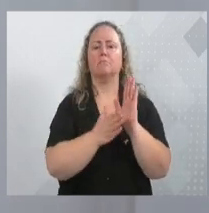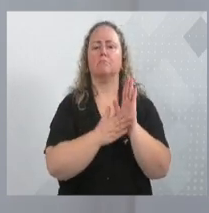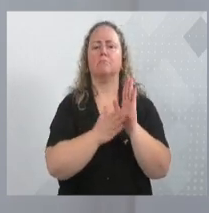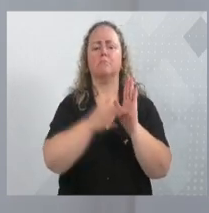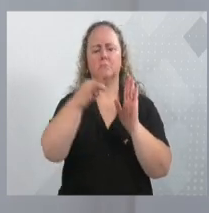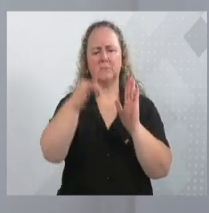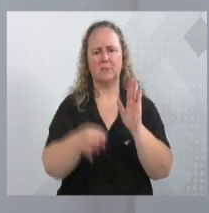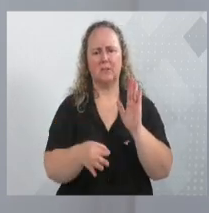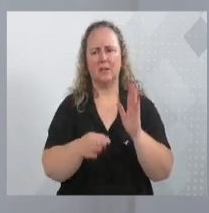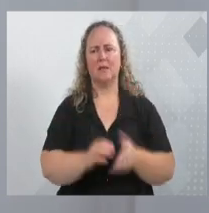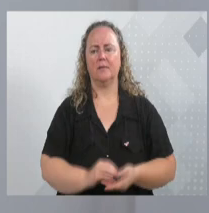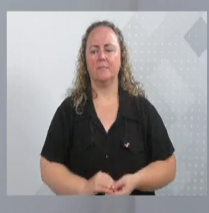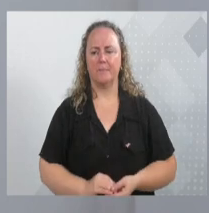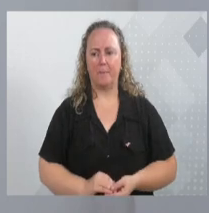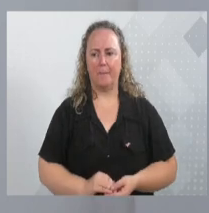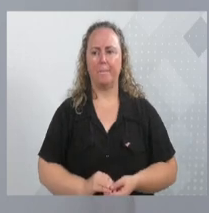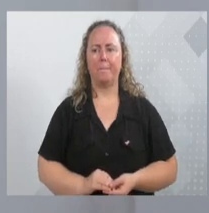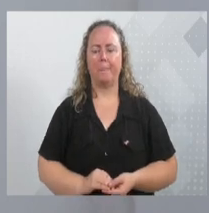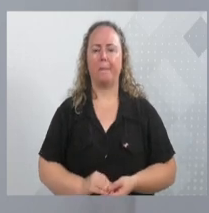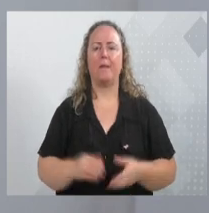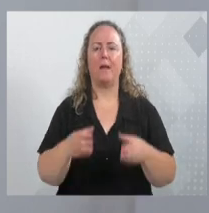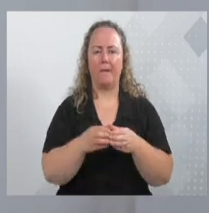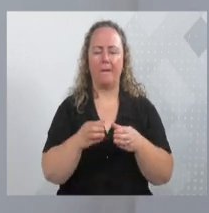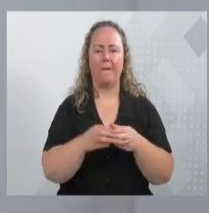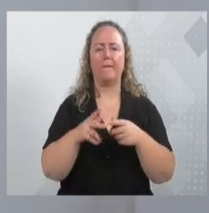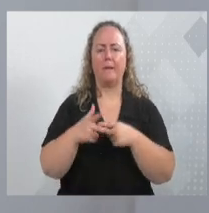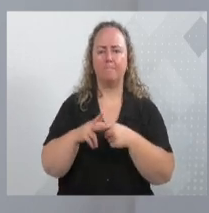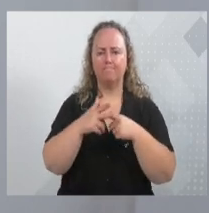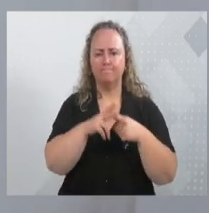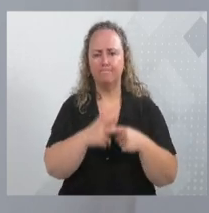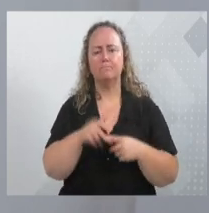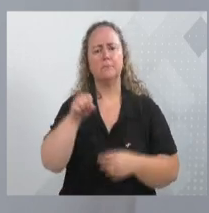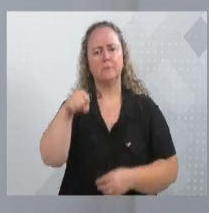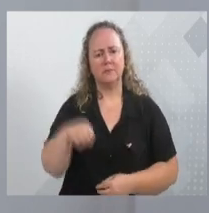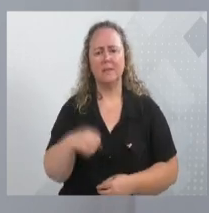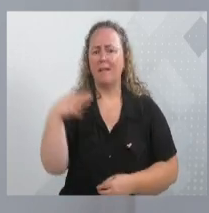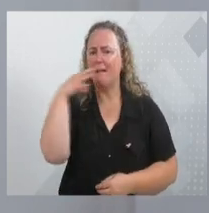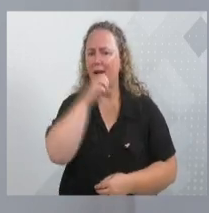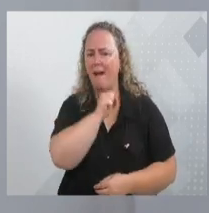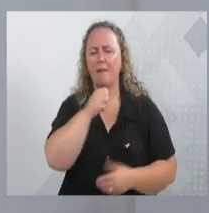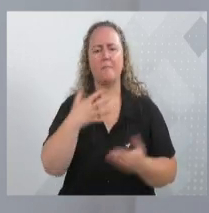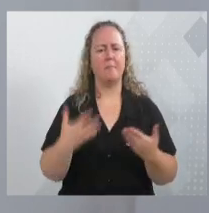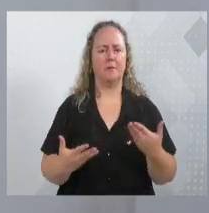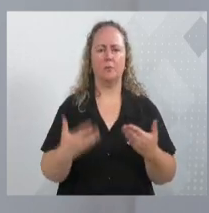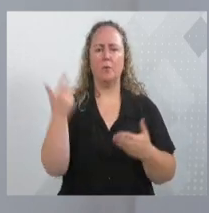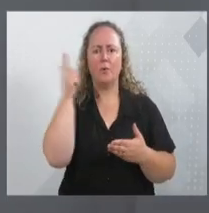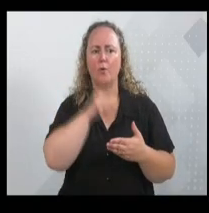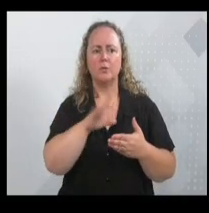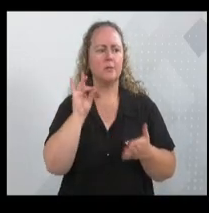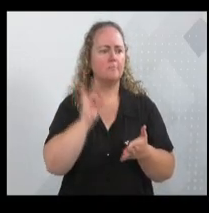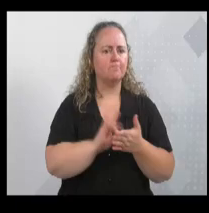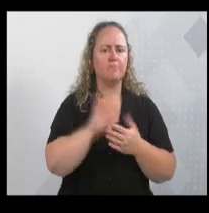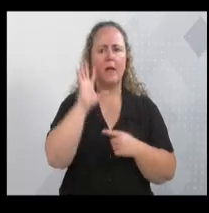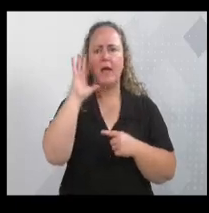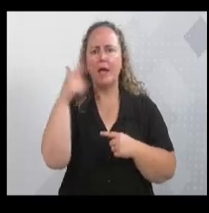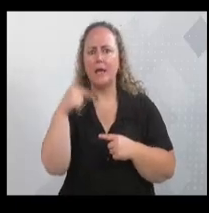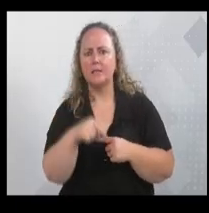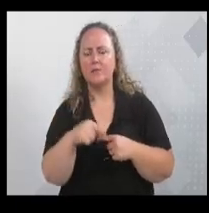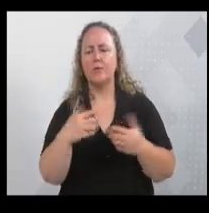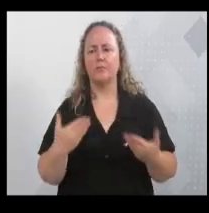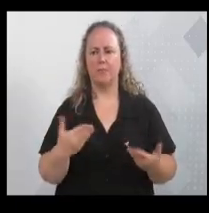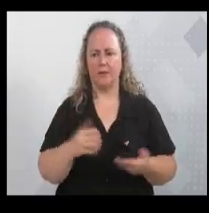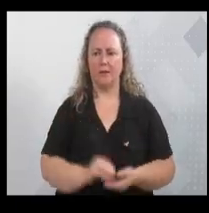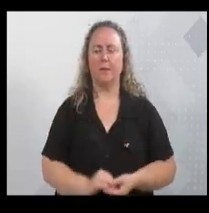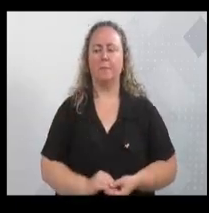O pessoal, o Ricardinho aqui, o pessoal da manutenção, que quando caiu a barreira era rápido, já tirava o máximo que podia fazer para que a rua